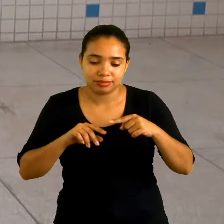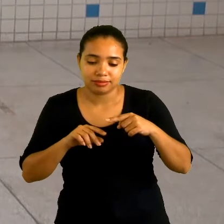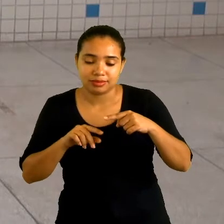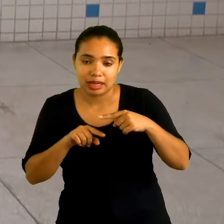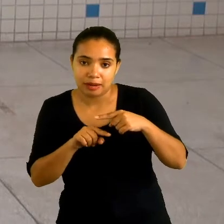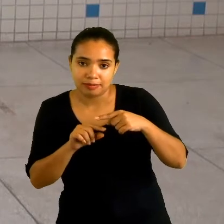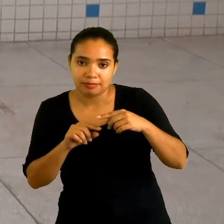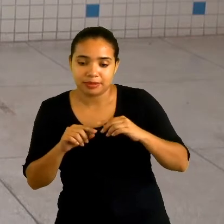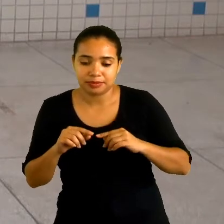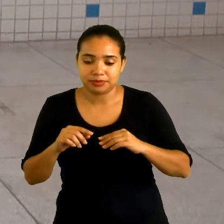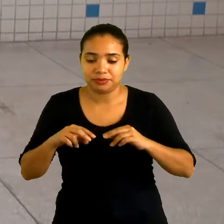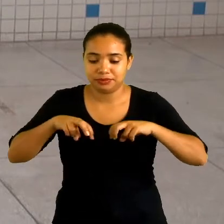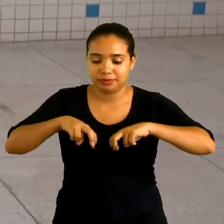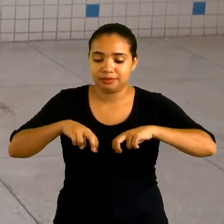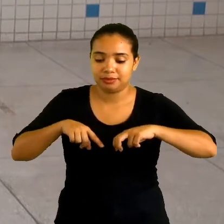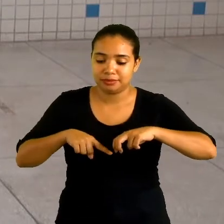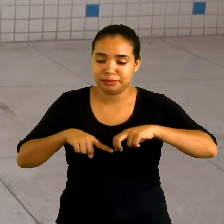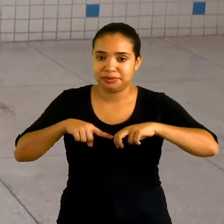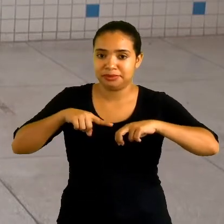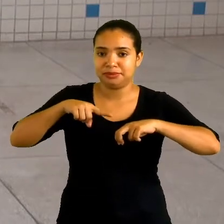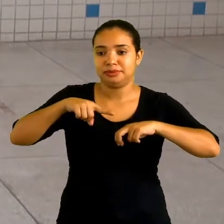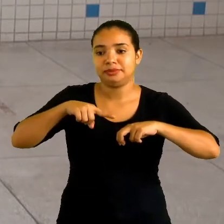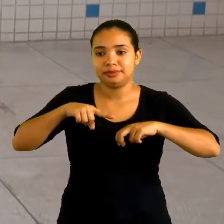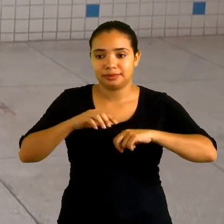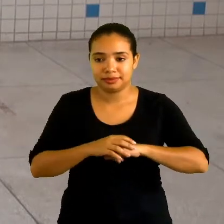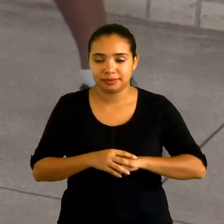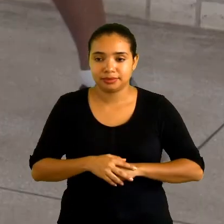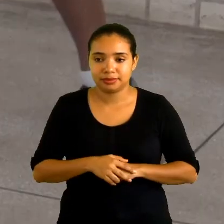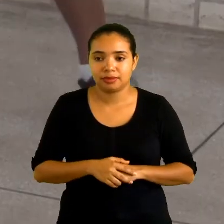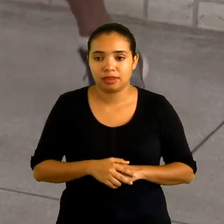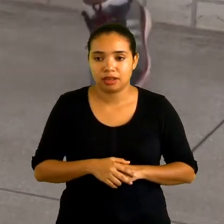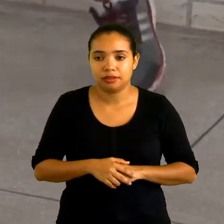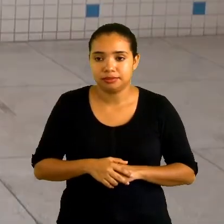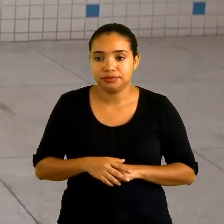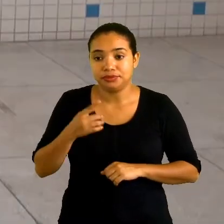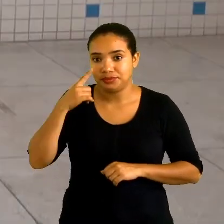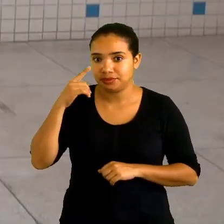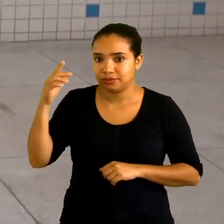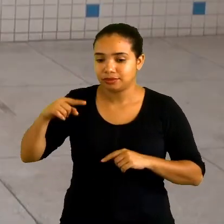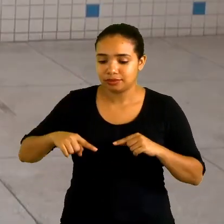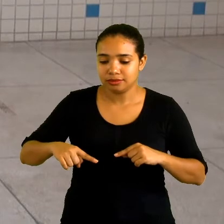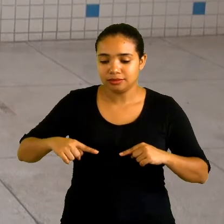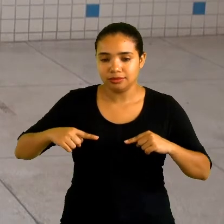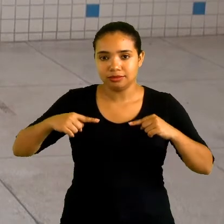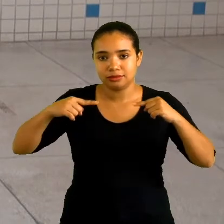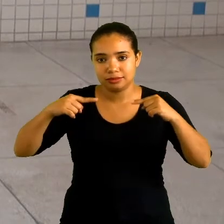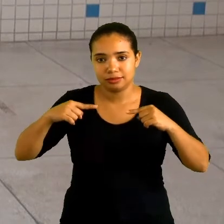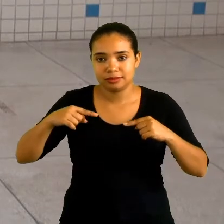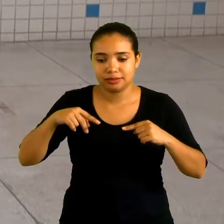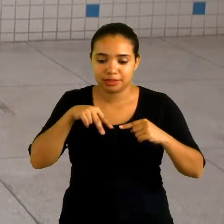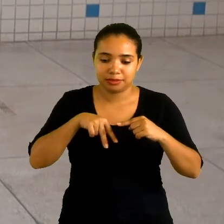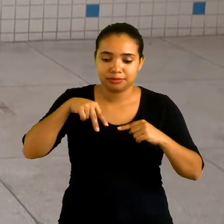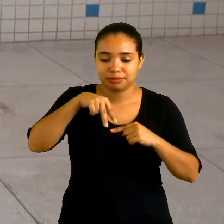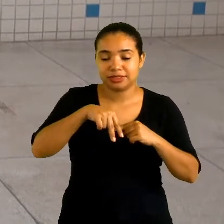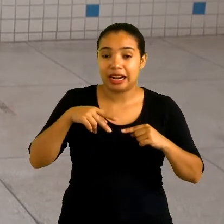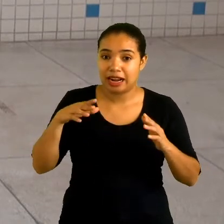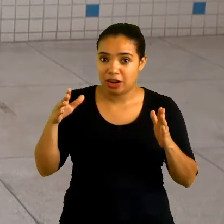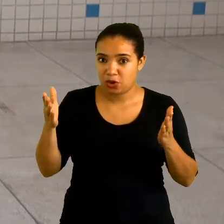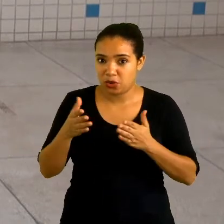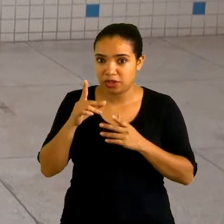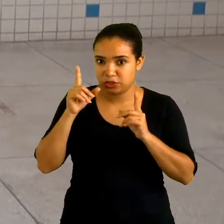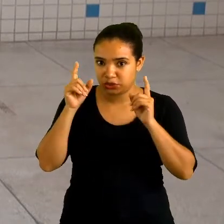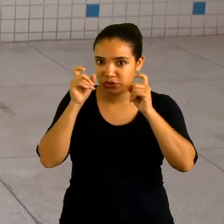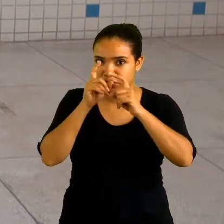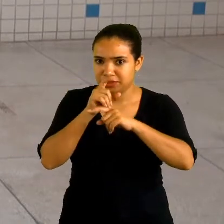aumentar aqui a altura do elástico, hein? Ficou um pouco mais difícil agora,